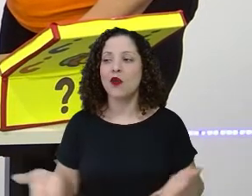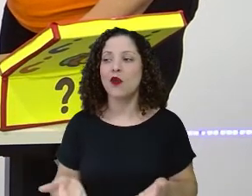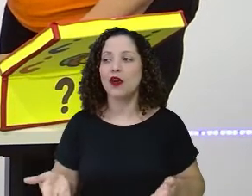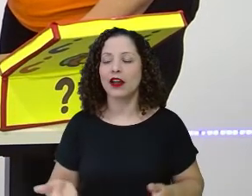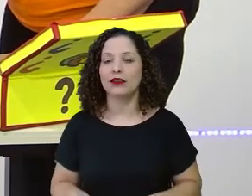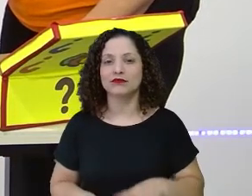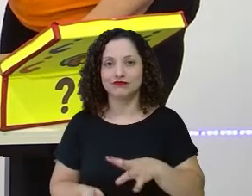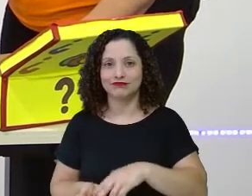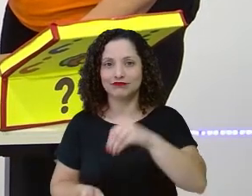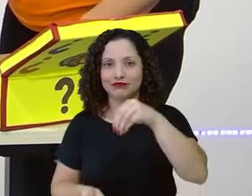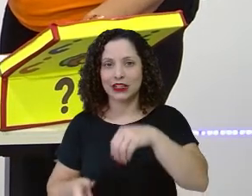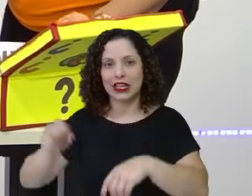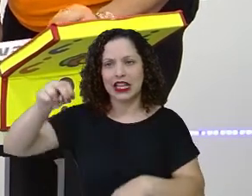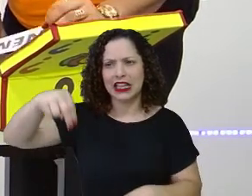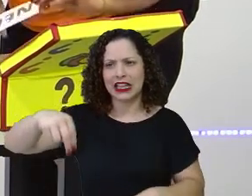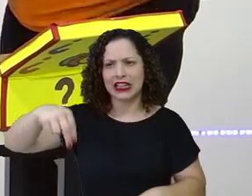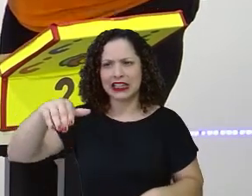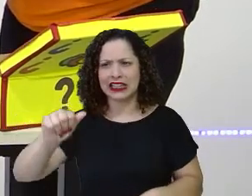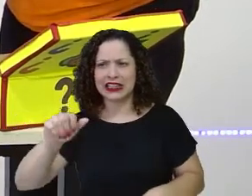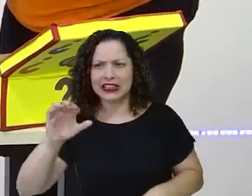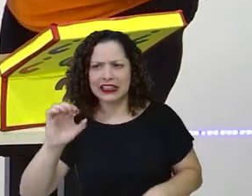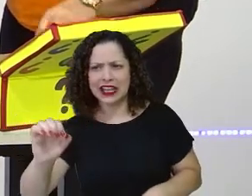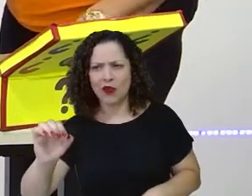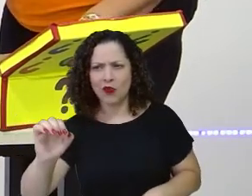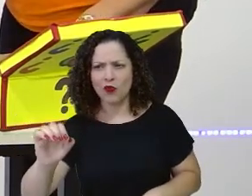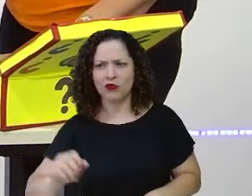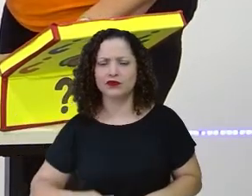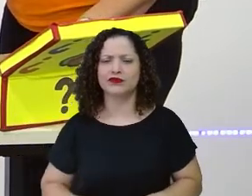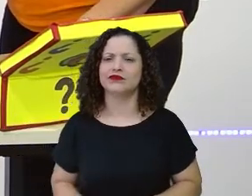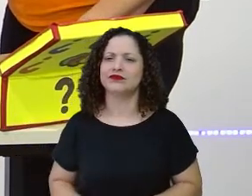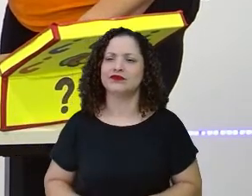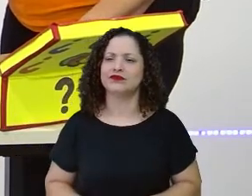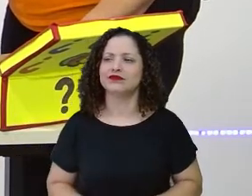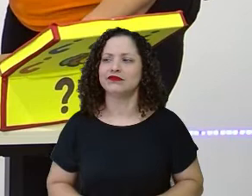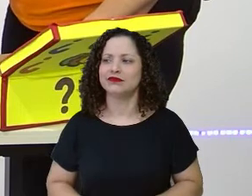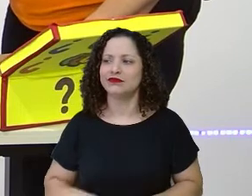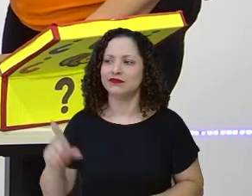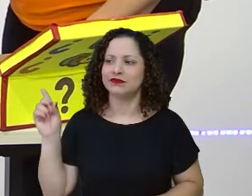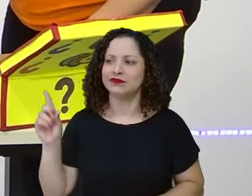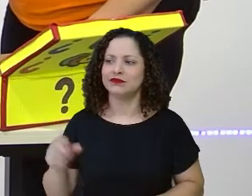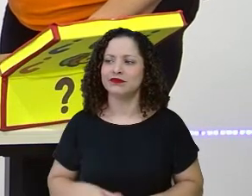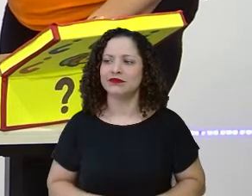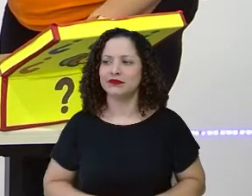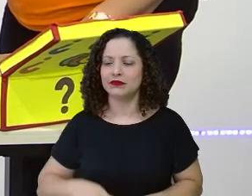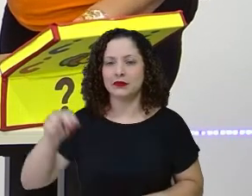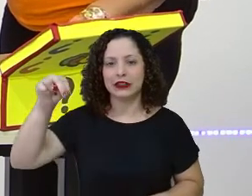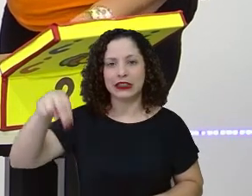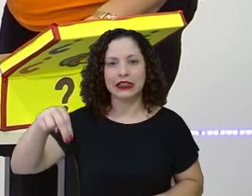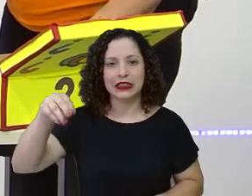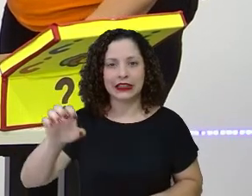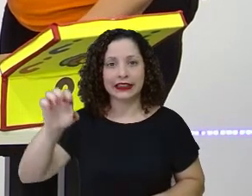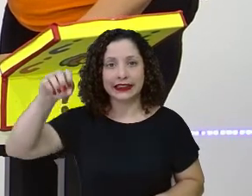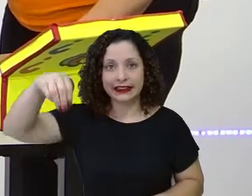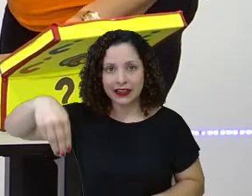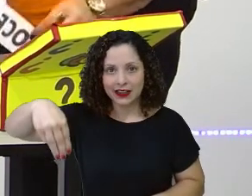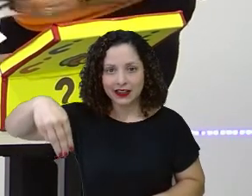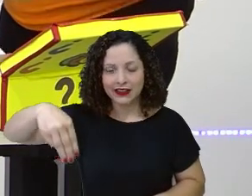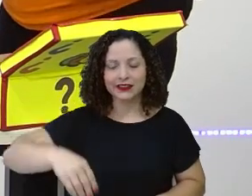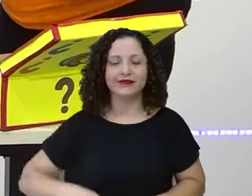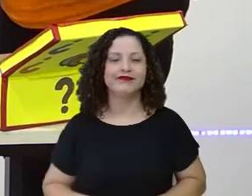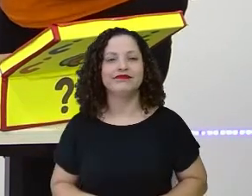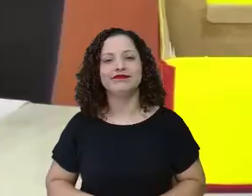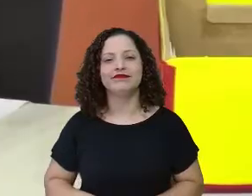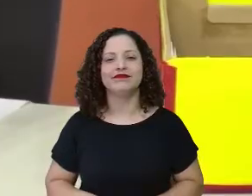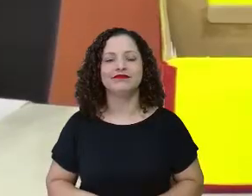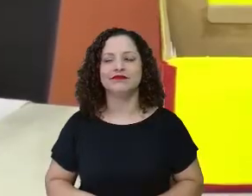Tem a E? Não! Não! E aqui? Não! Que letra... Que palavra é essa? Nem! Nem! E